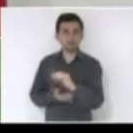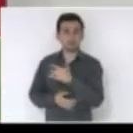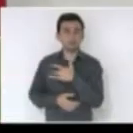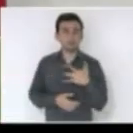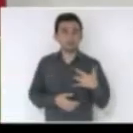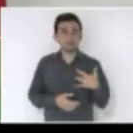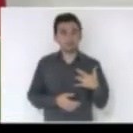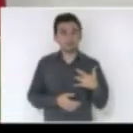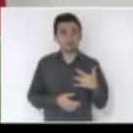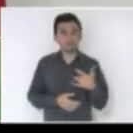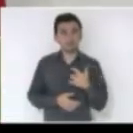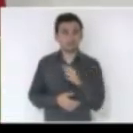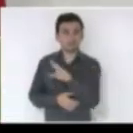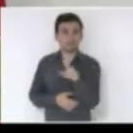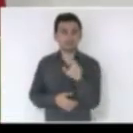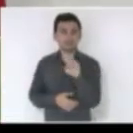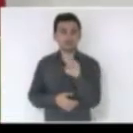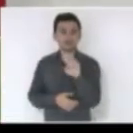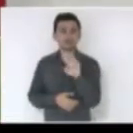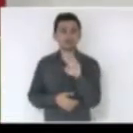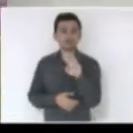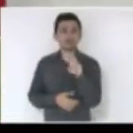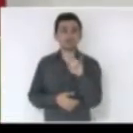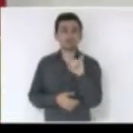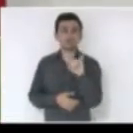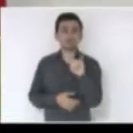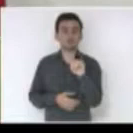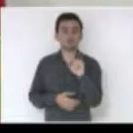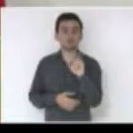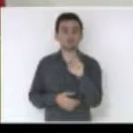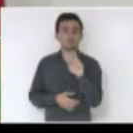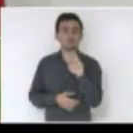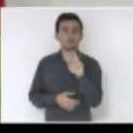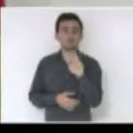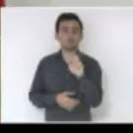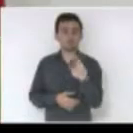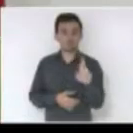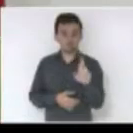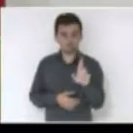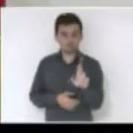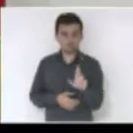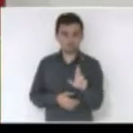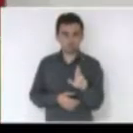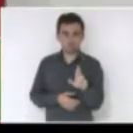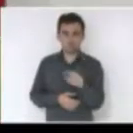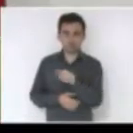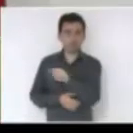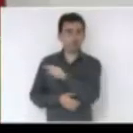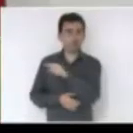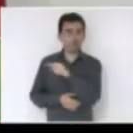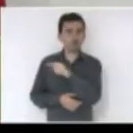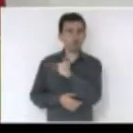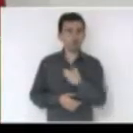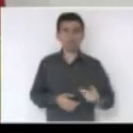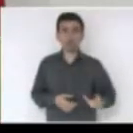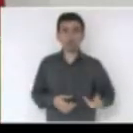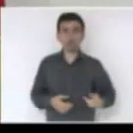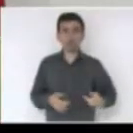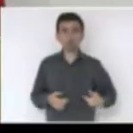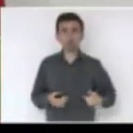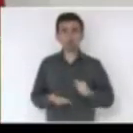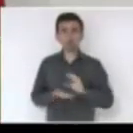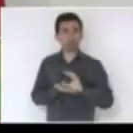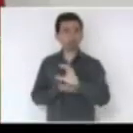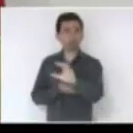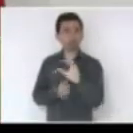do chamado revigorar. Ora, o governo descumpriu a lei. não aplicou os recursos